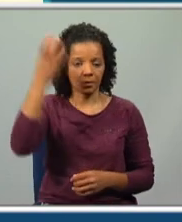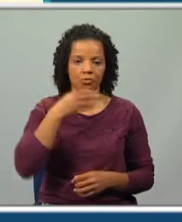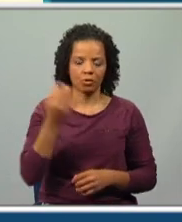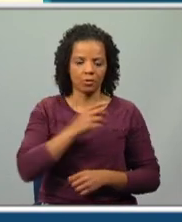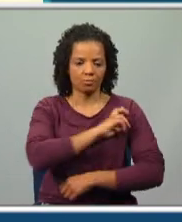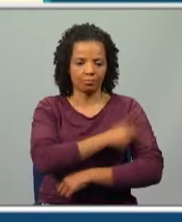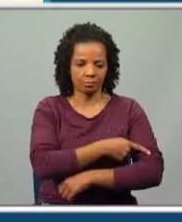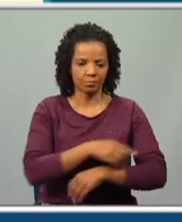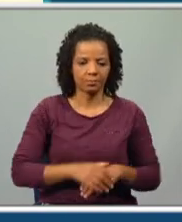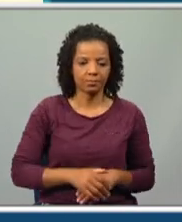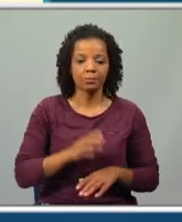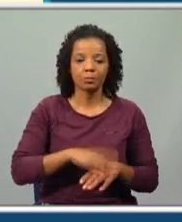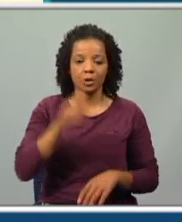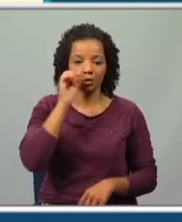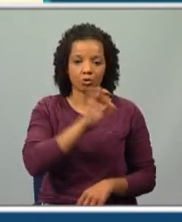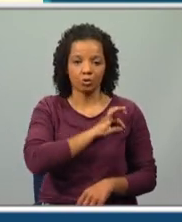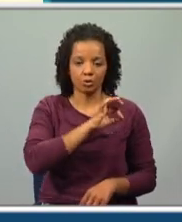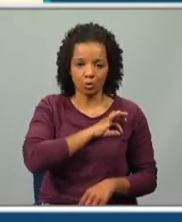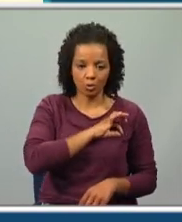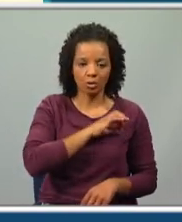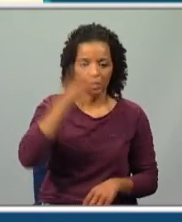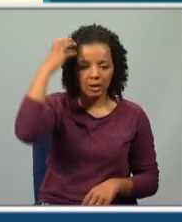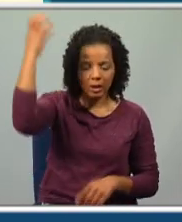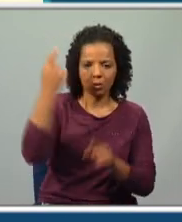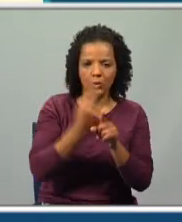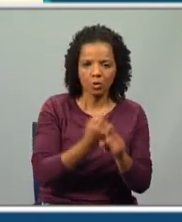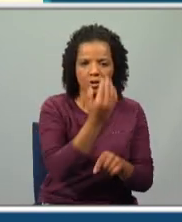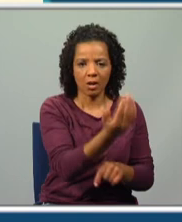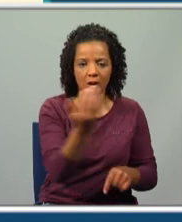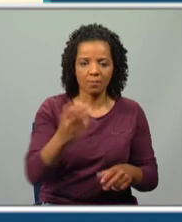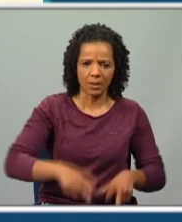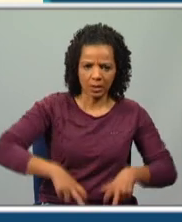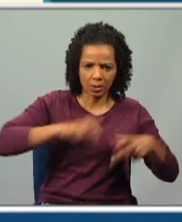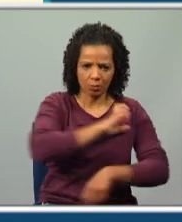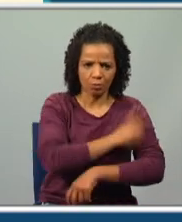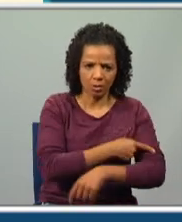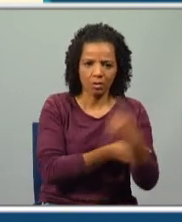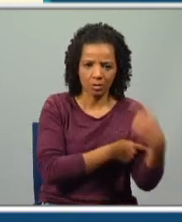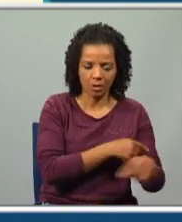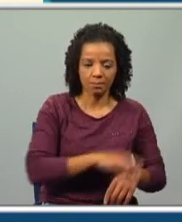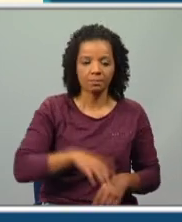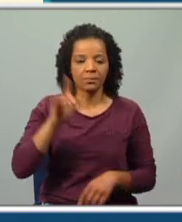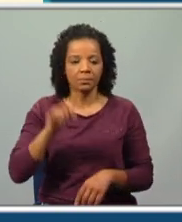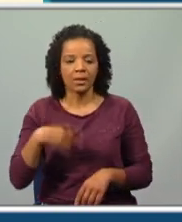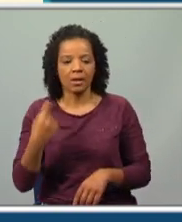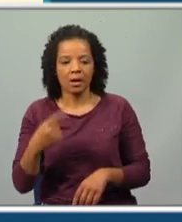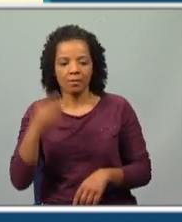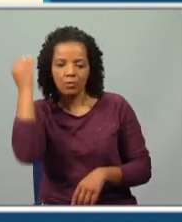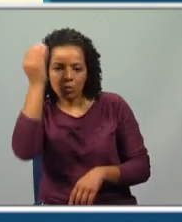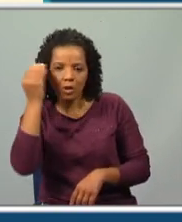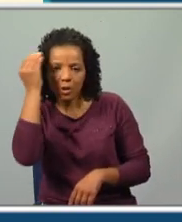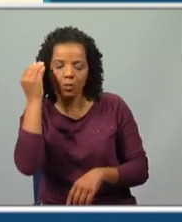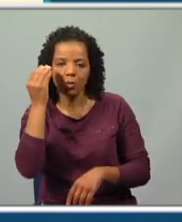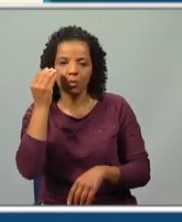corajoso. Uma vez que era senhor de um reino abundante, percebemos que era rico e poderoso. Era também ambicioso e sonhador,